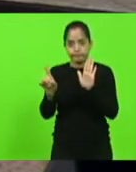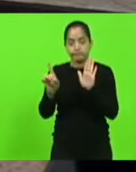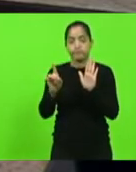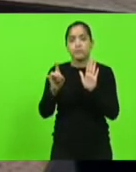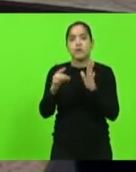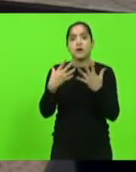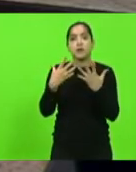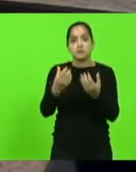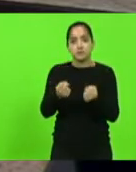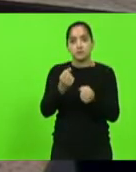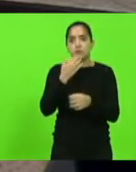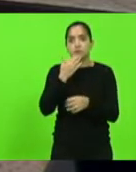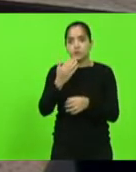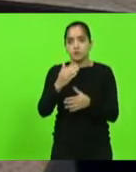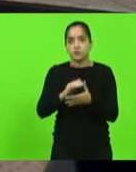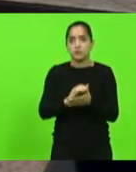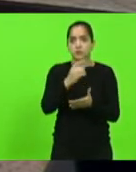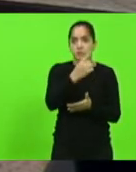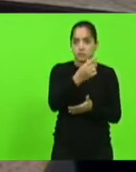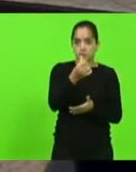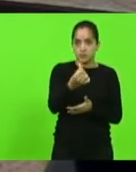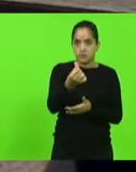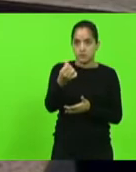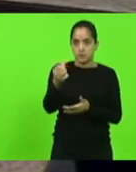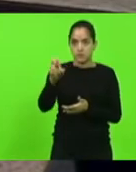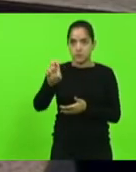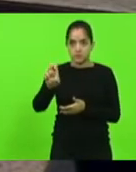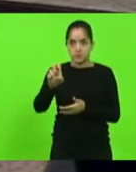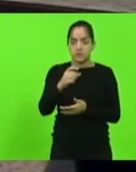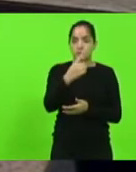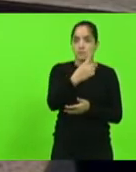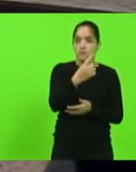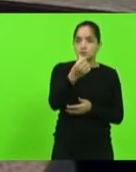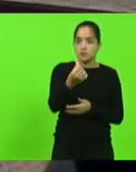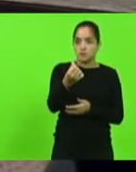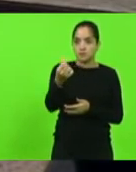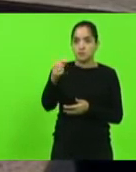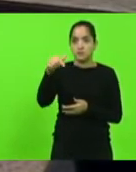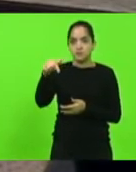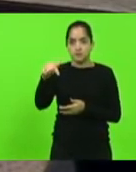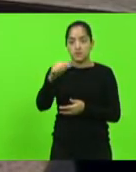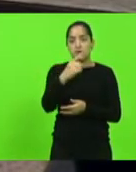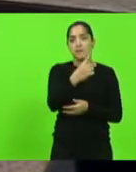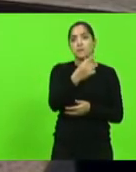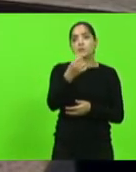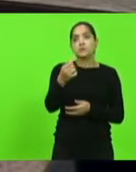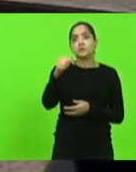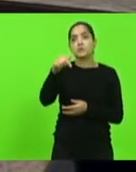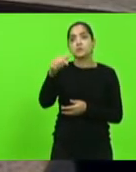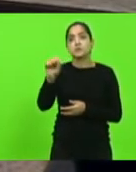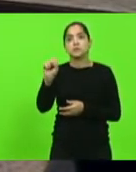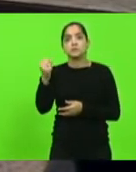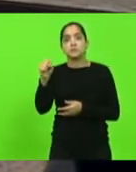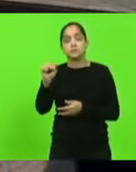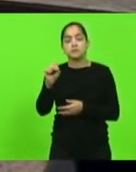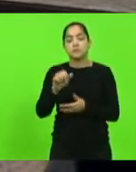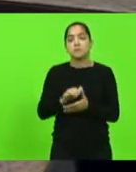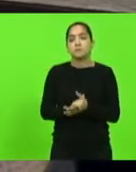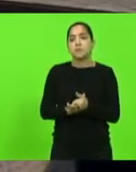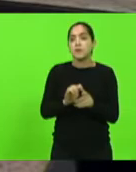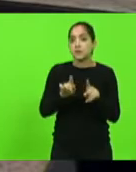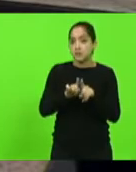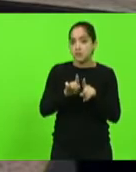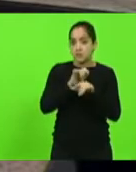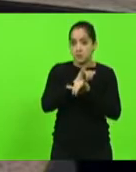deferiu os requerimentos nº 1.665 e 1.667 a 1.678 de 2021 e